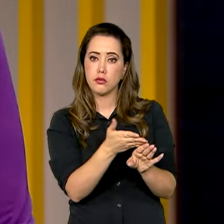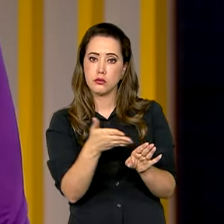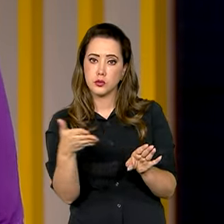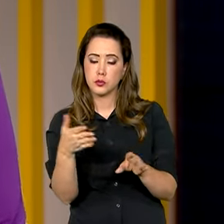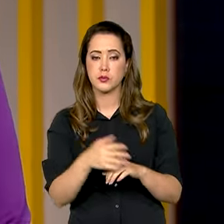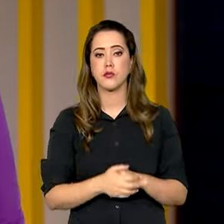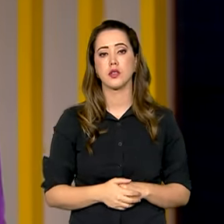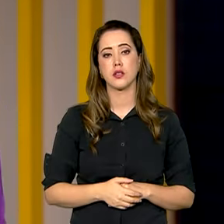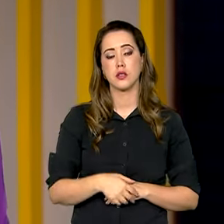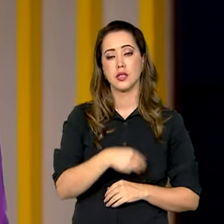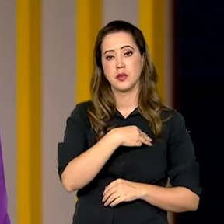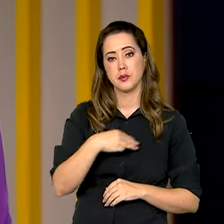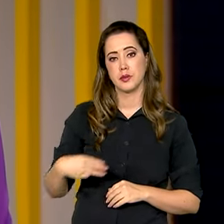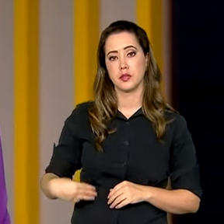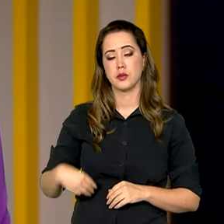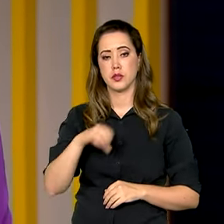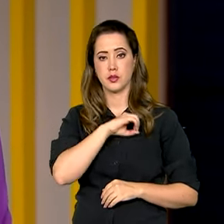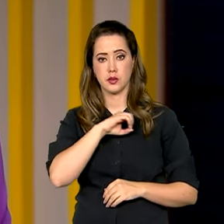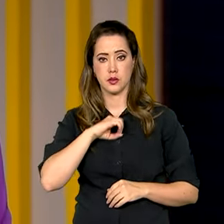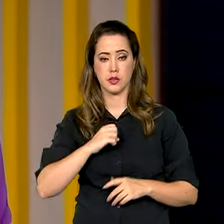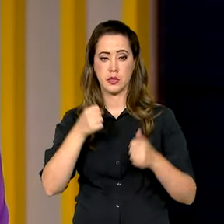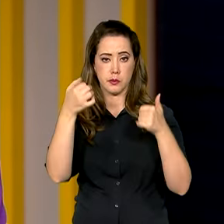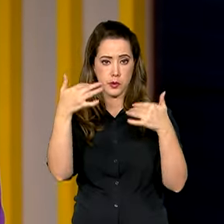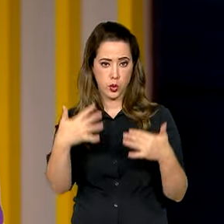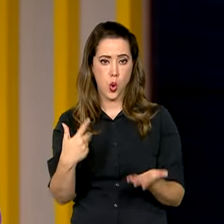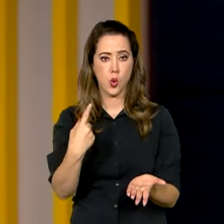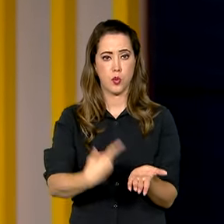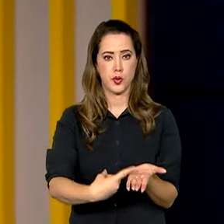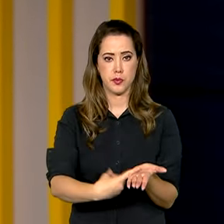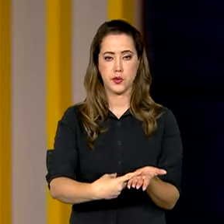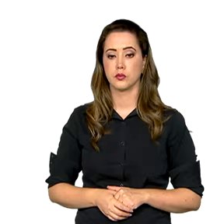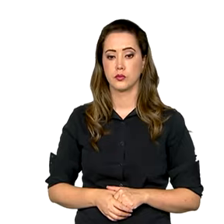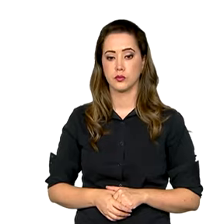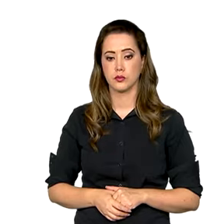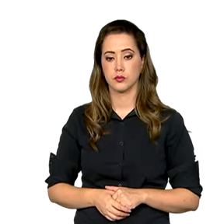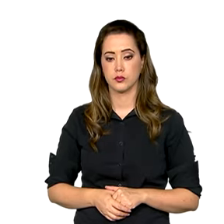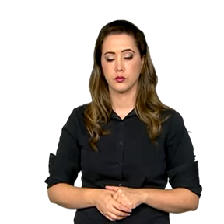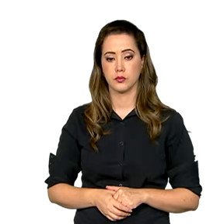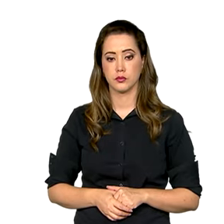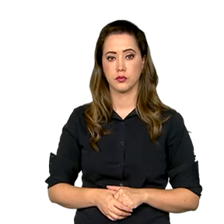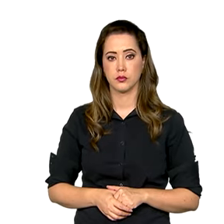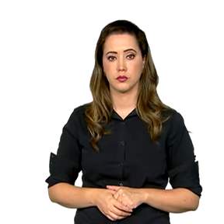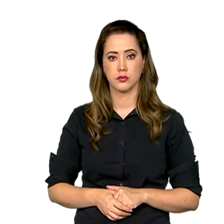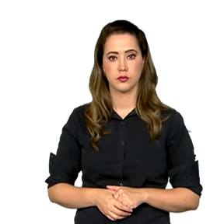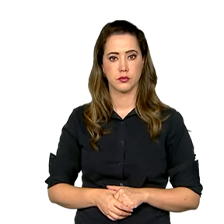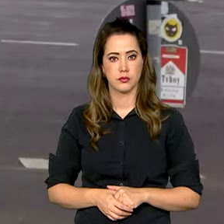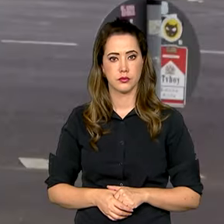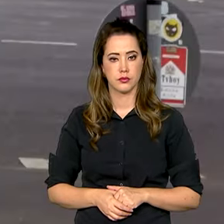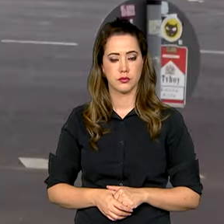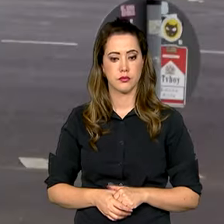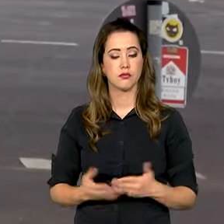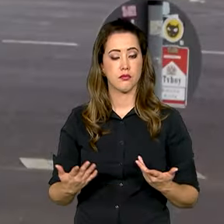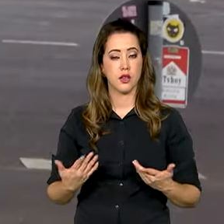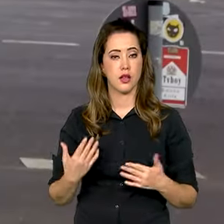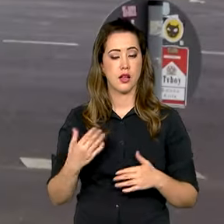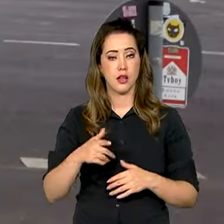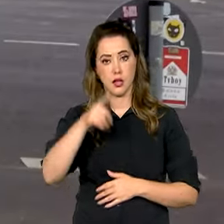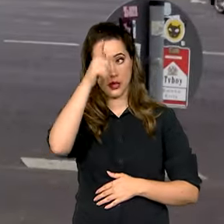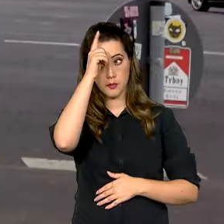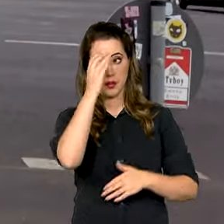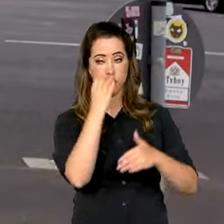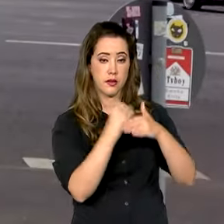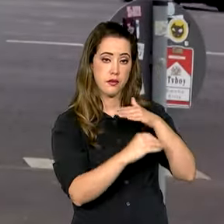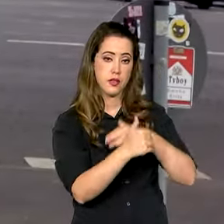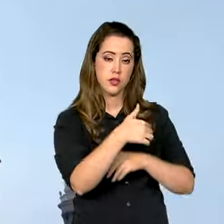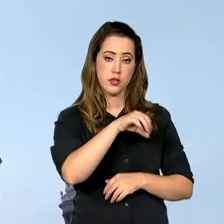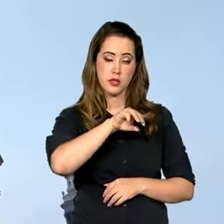Ambiente e Mudança do Clima comentou a parceria no setor. A Alemanha vai investir 100 milhões de euros,